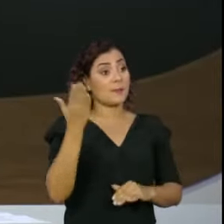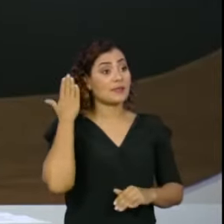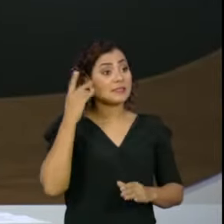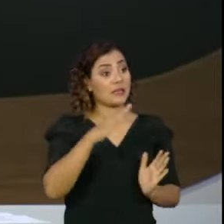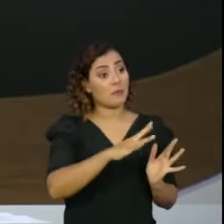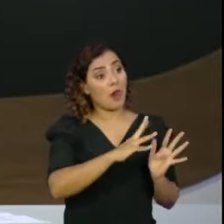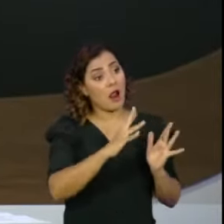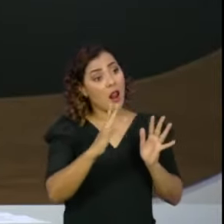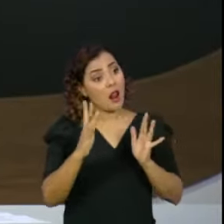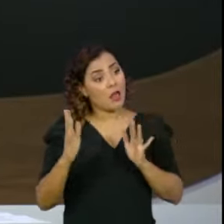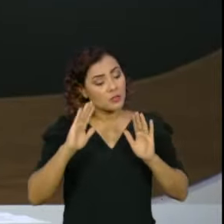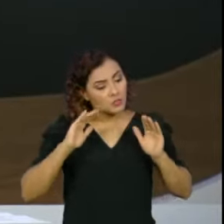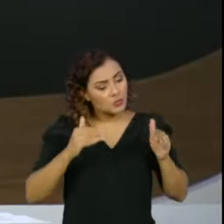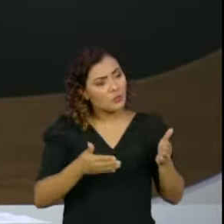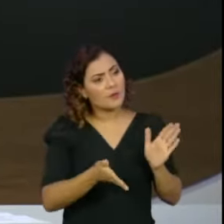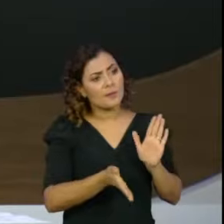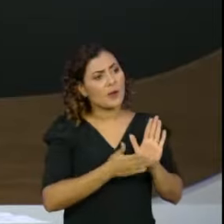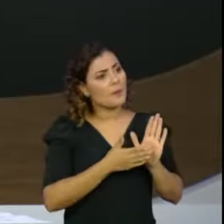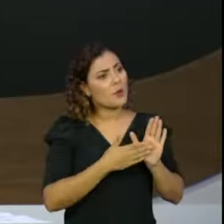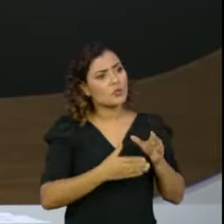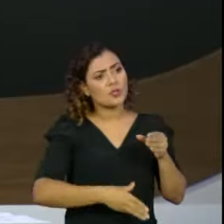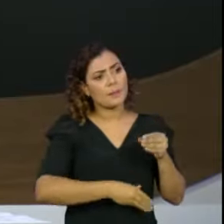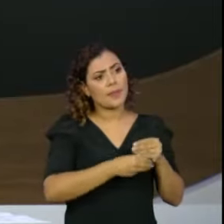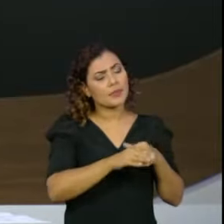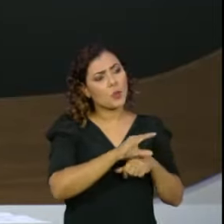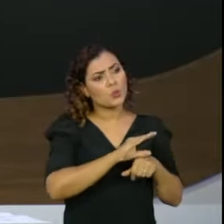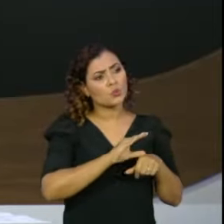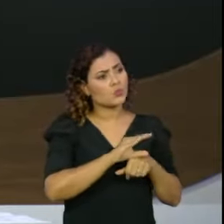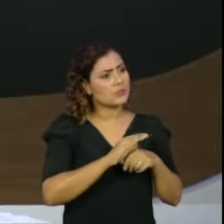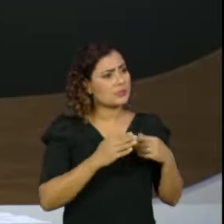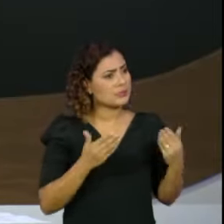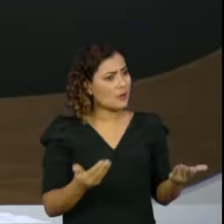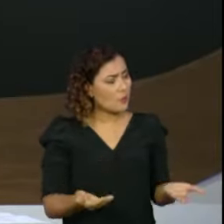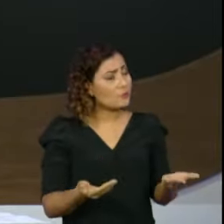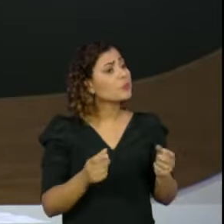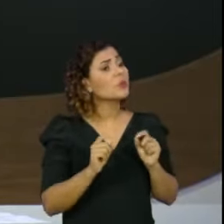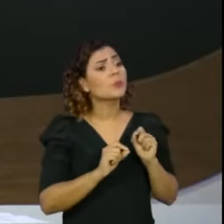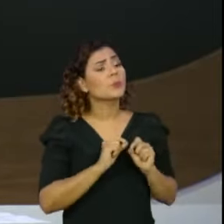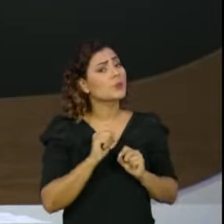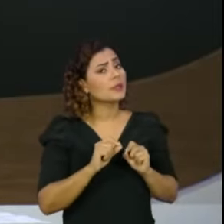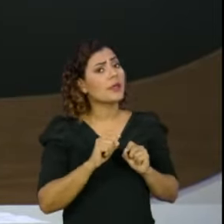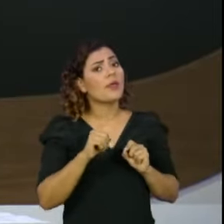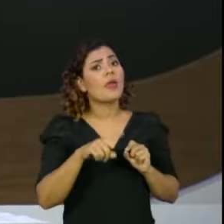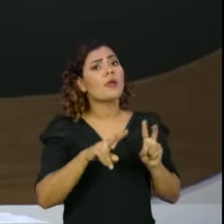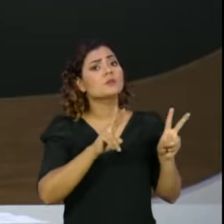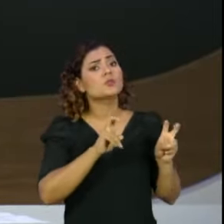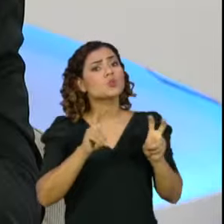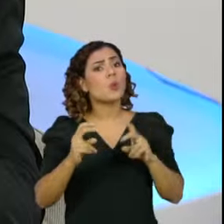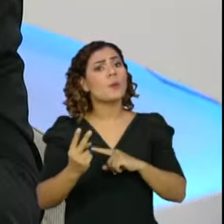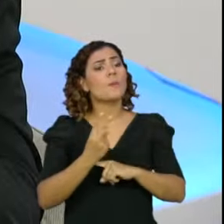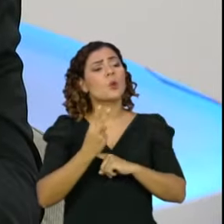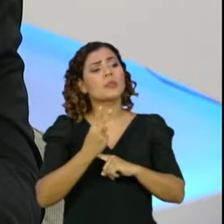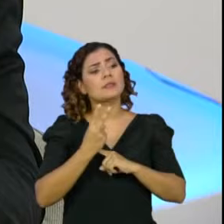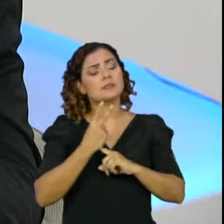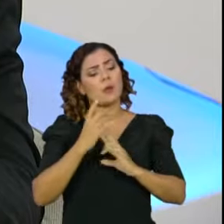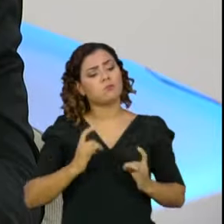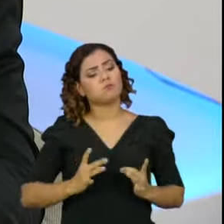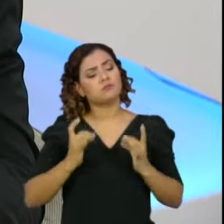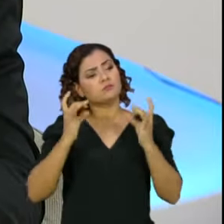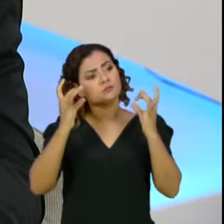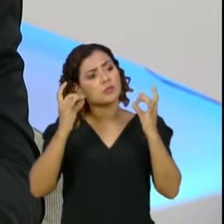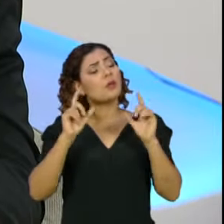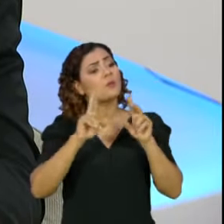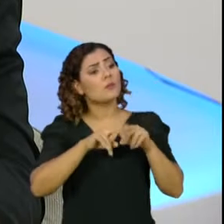debruçada sobre uma proposta de emenda à Constituição que amplia os casos de imunidade parlamentar,